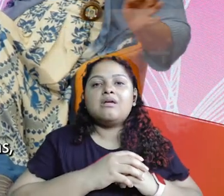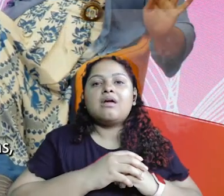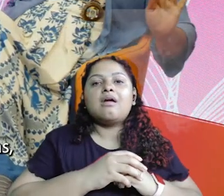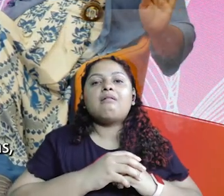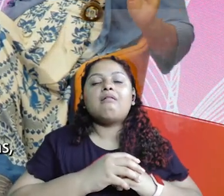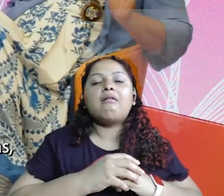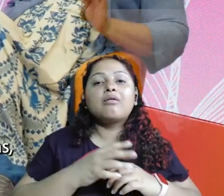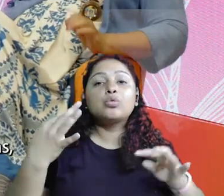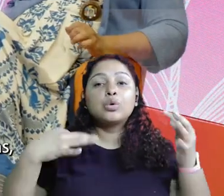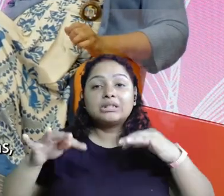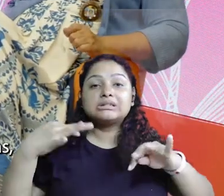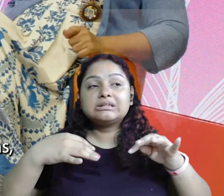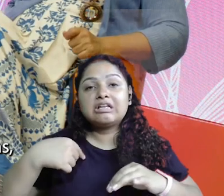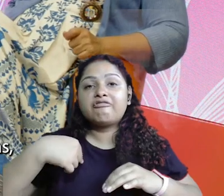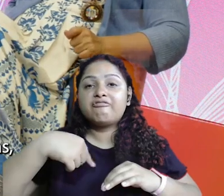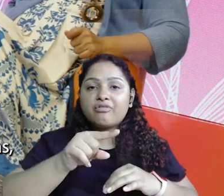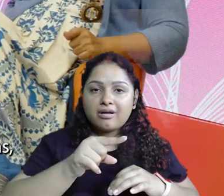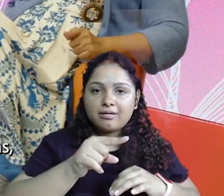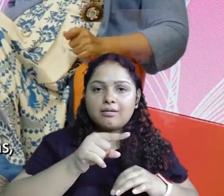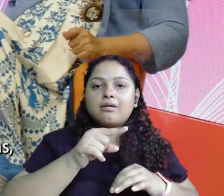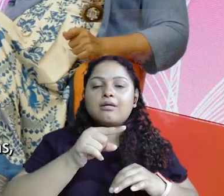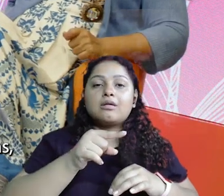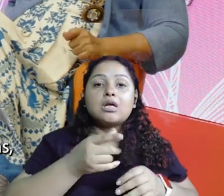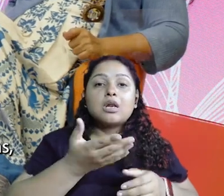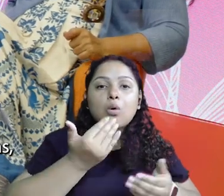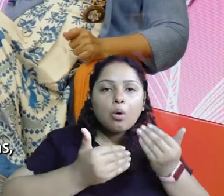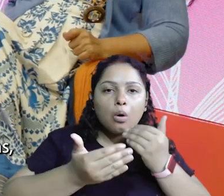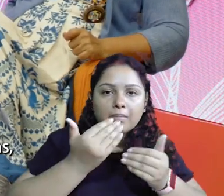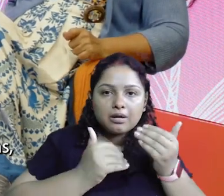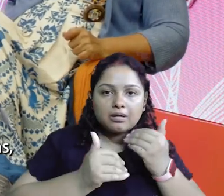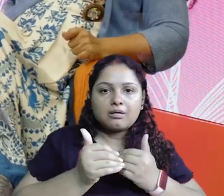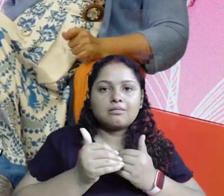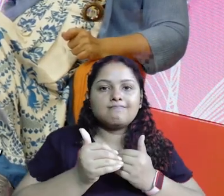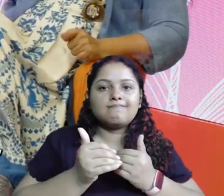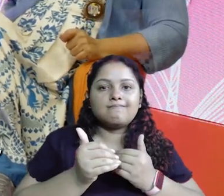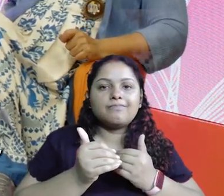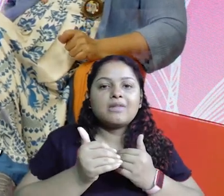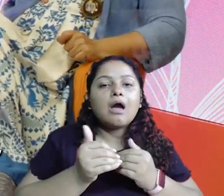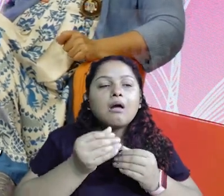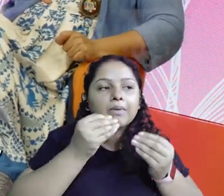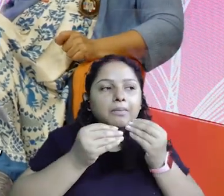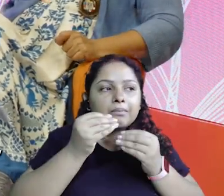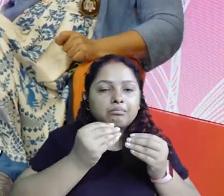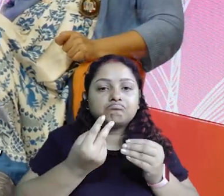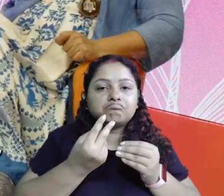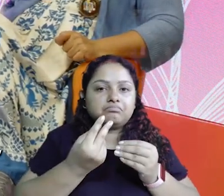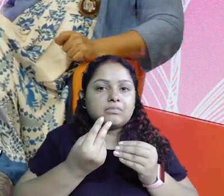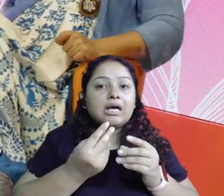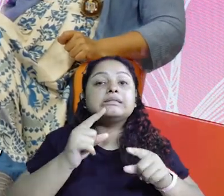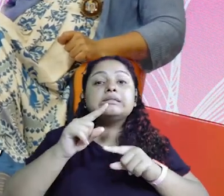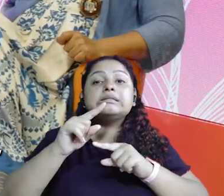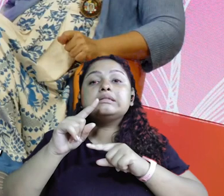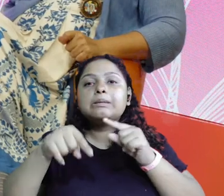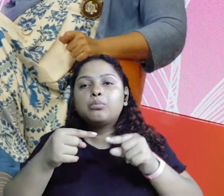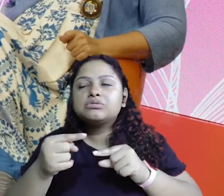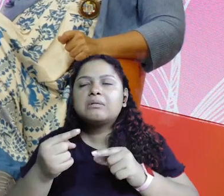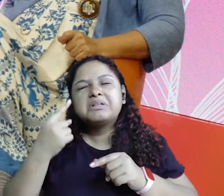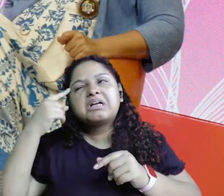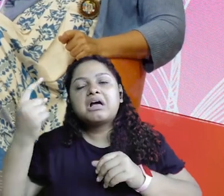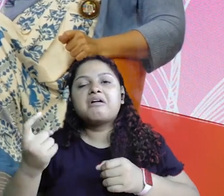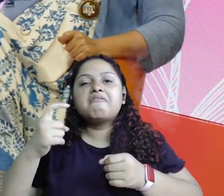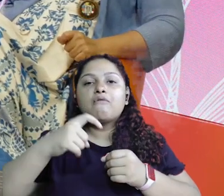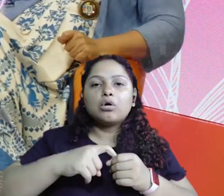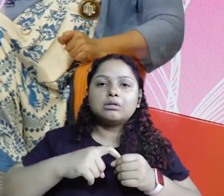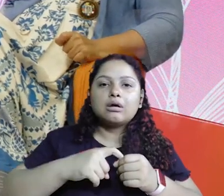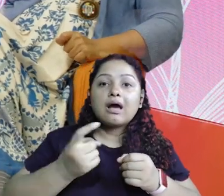come lá as 20 receitas. Se ele volta, e às vezes ele volta, ele não vai comer as mesmas coisas, o mesmo quibe, mesmo, então aí